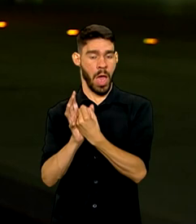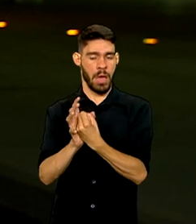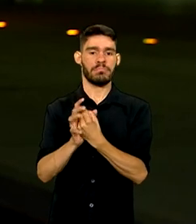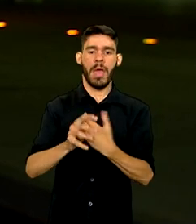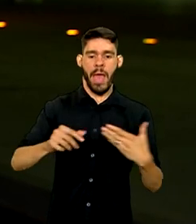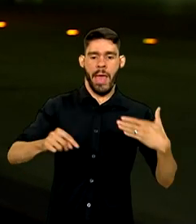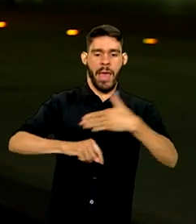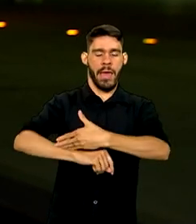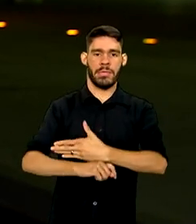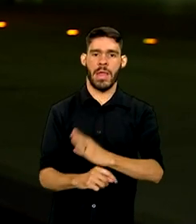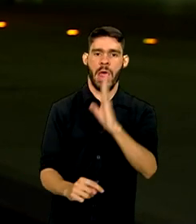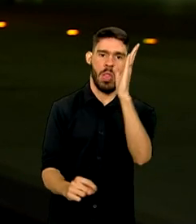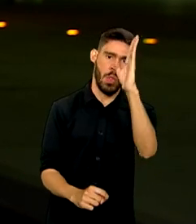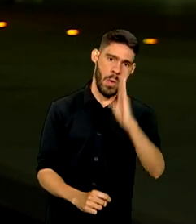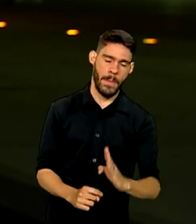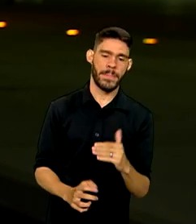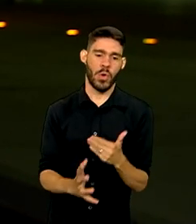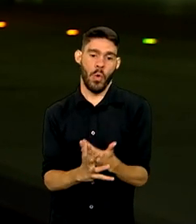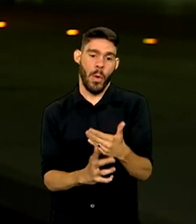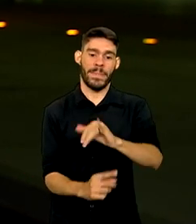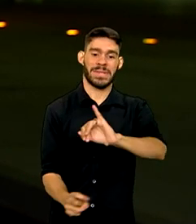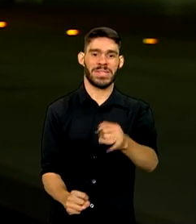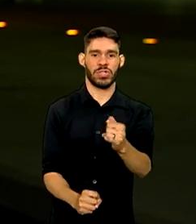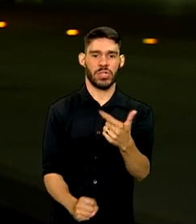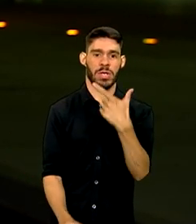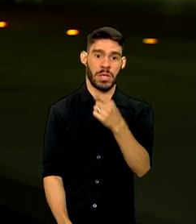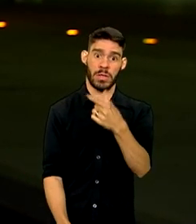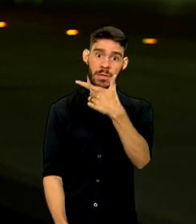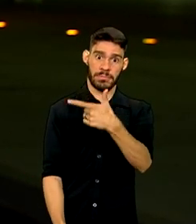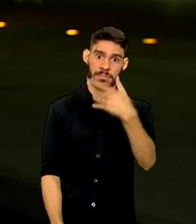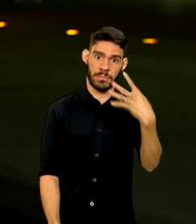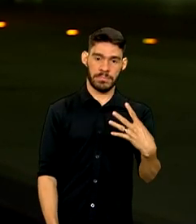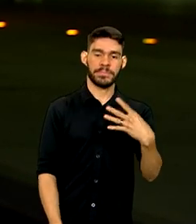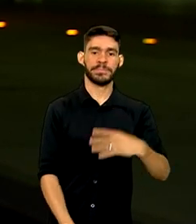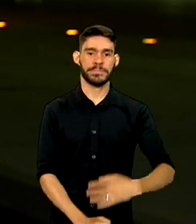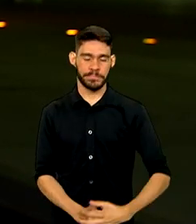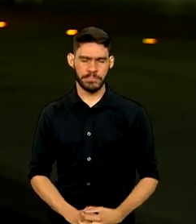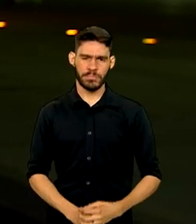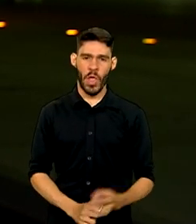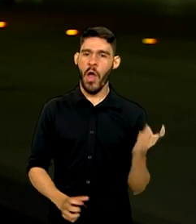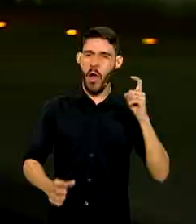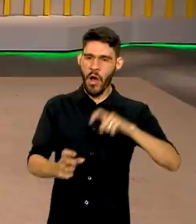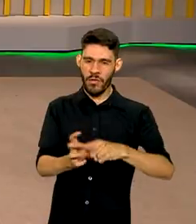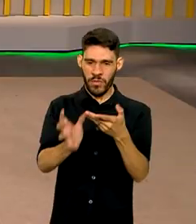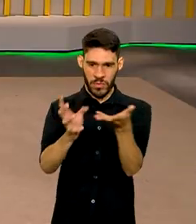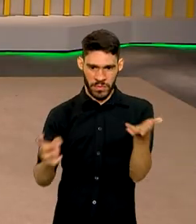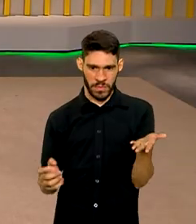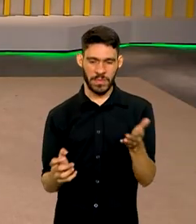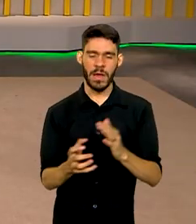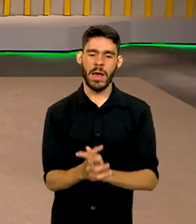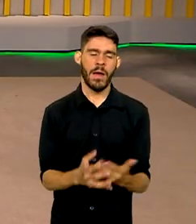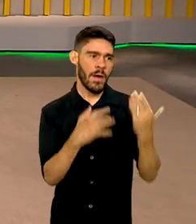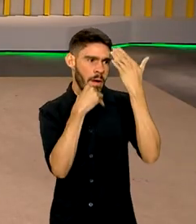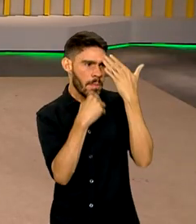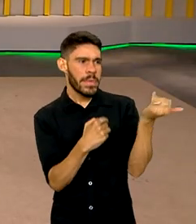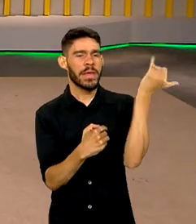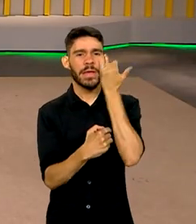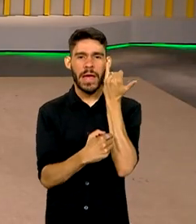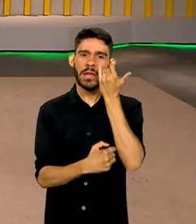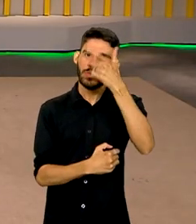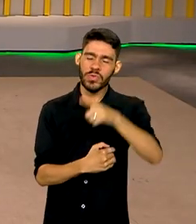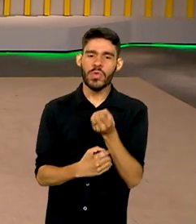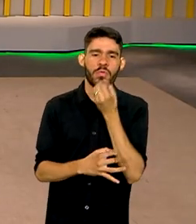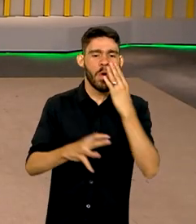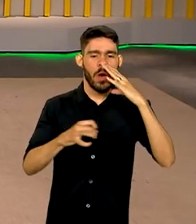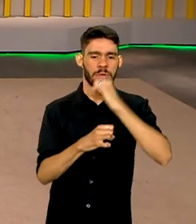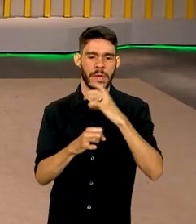entrar no solo brasileiro a partir de janeiro de 2024. Eu volto com vocês. Obrigada por mais essas informações. Bom fim